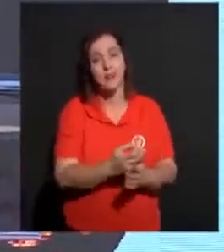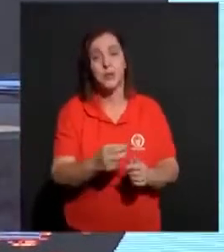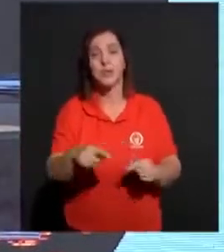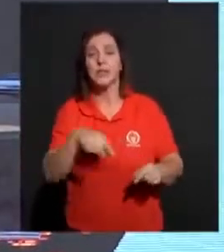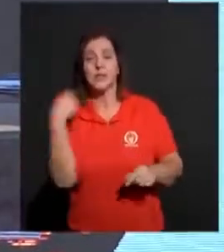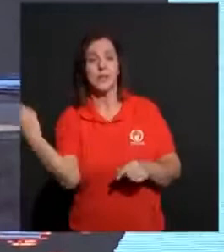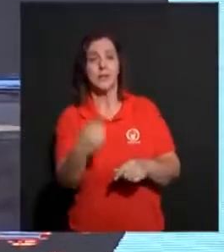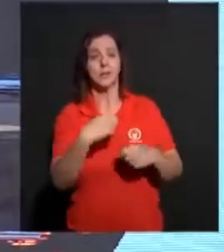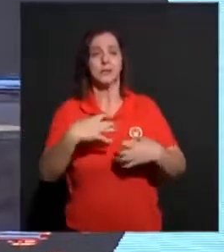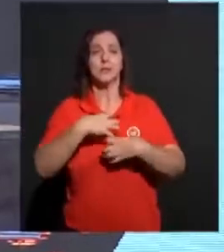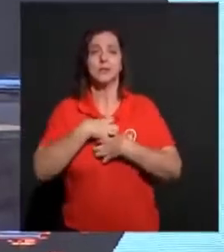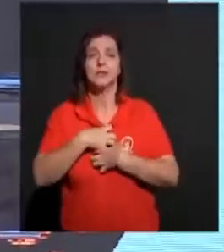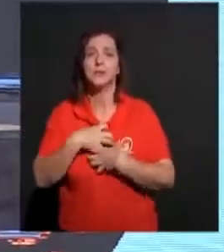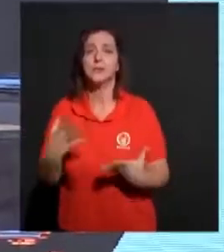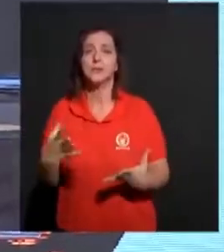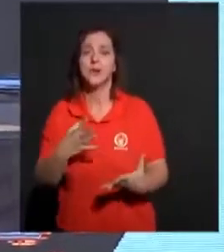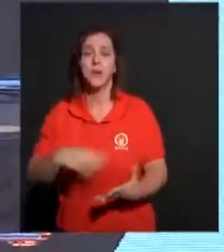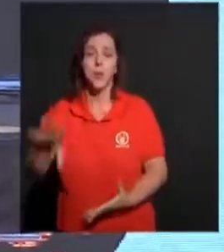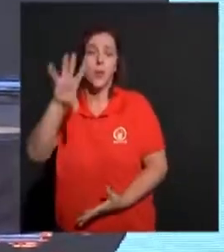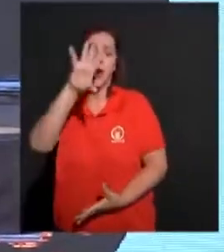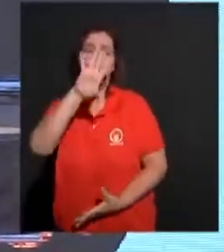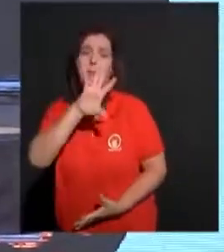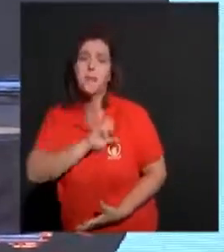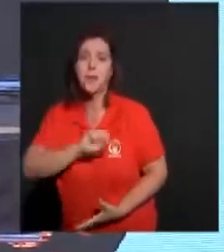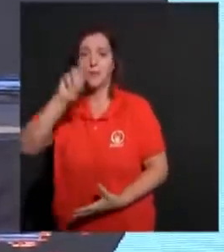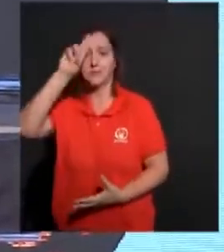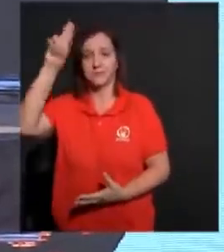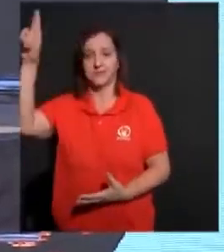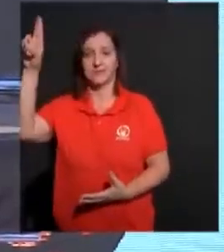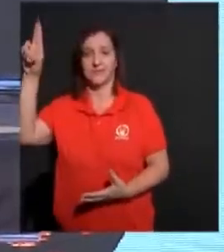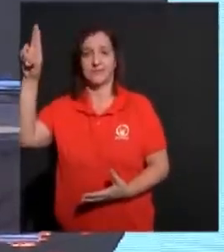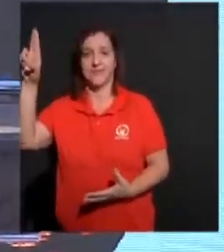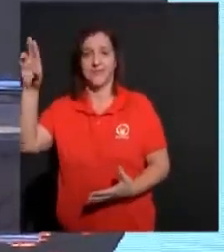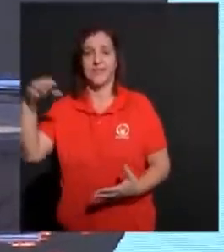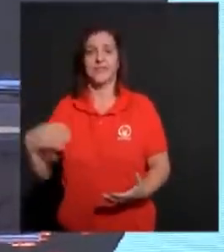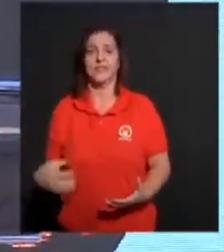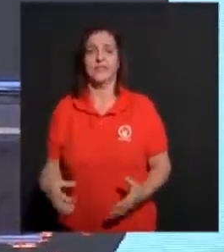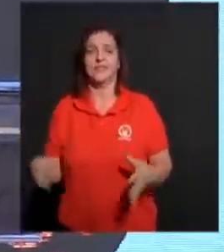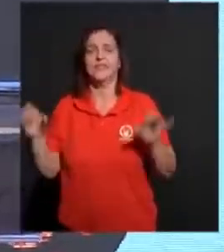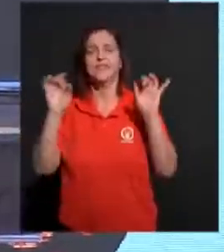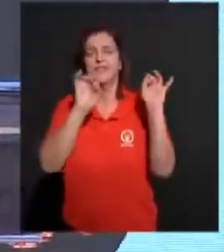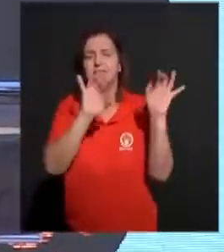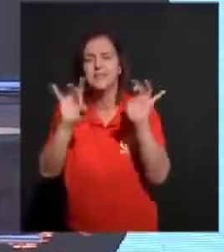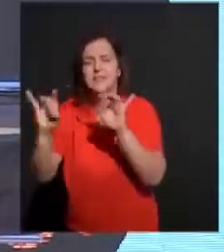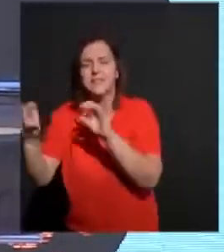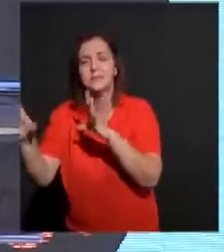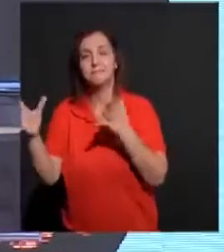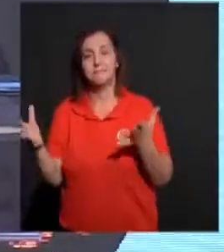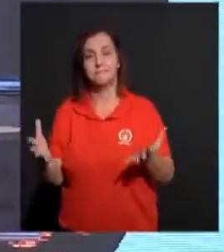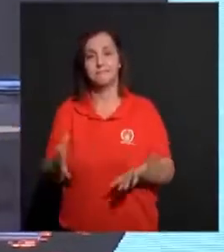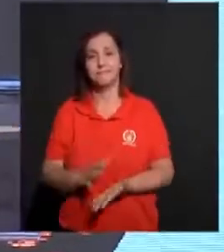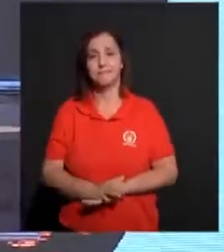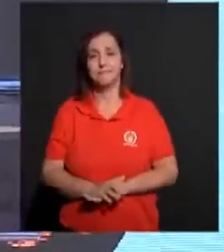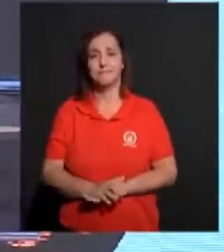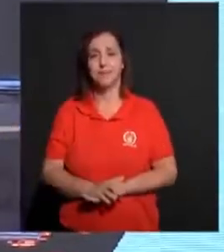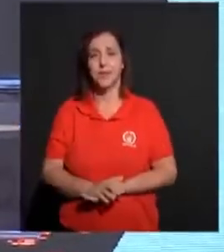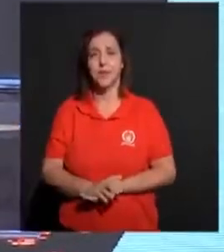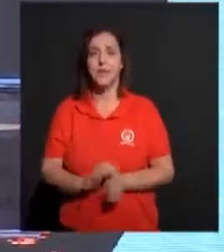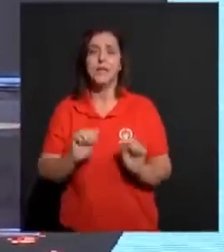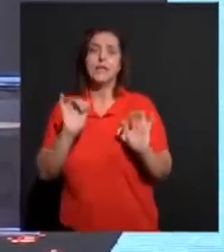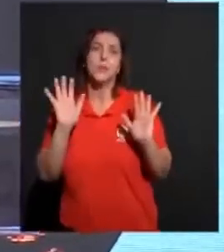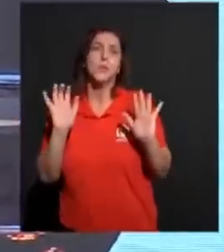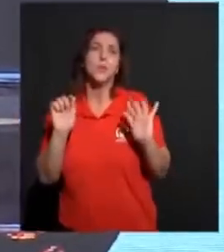um batismo de amor sobre o nosso coração. De uma forma tão especial. A ponto do que aconteceu.